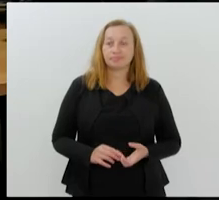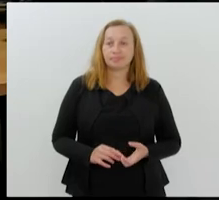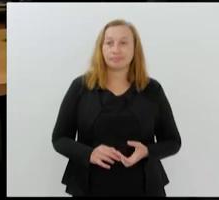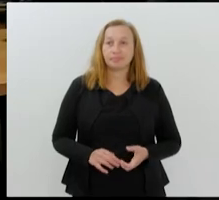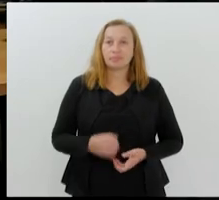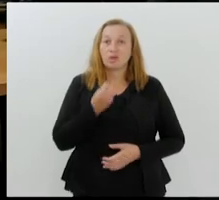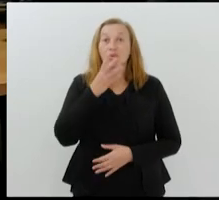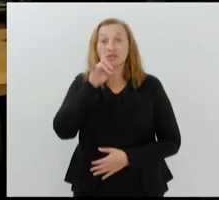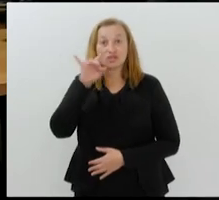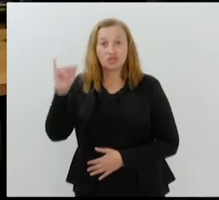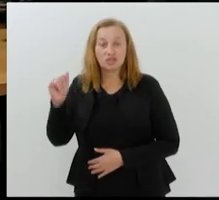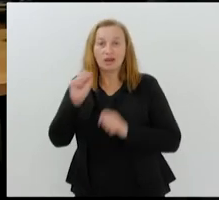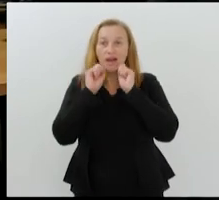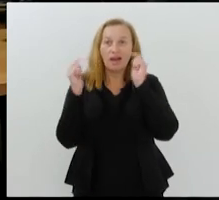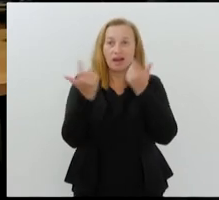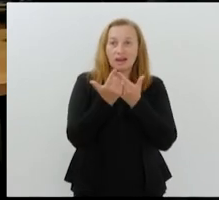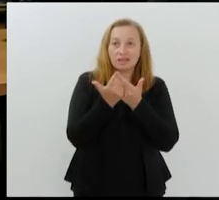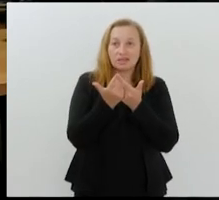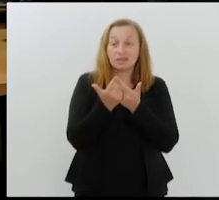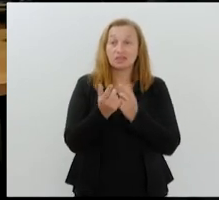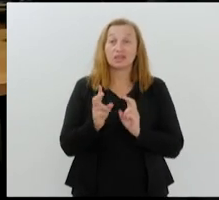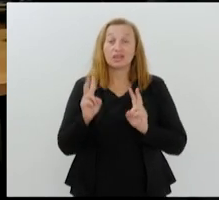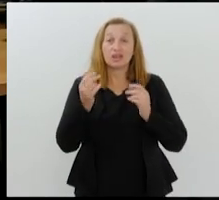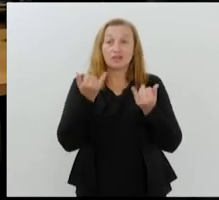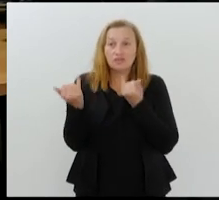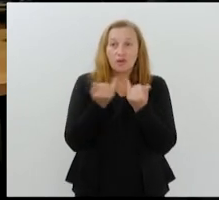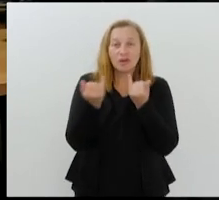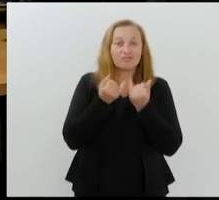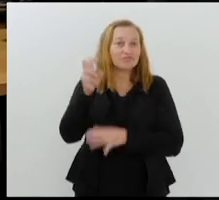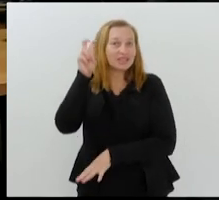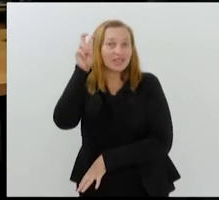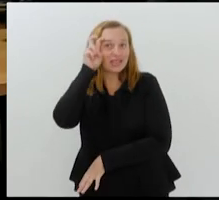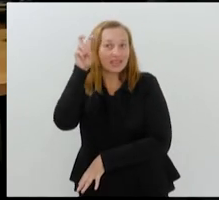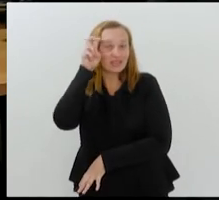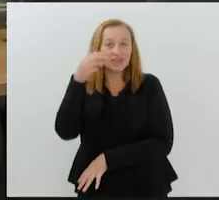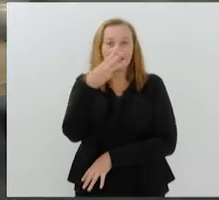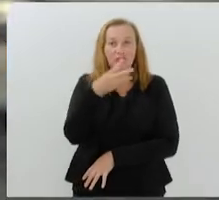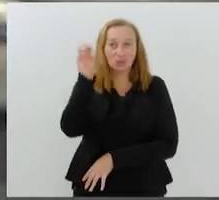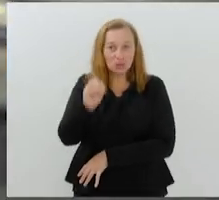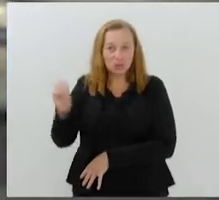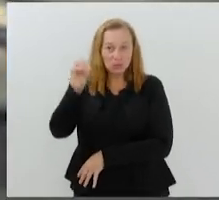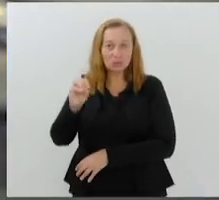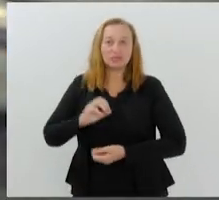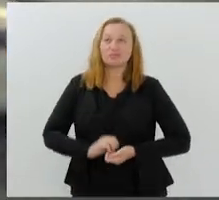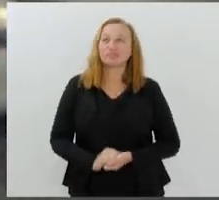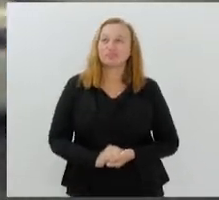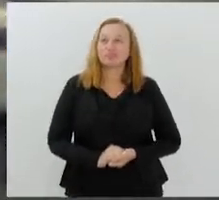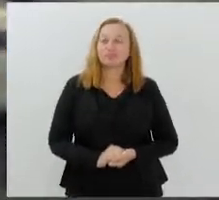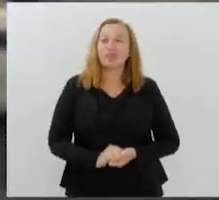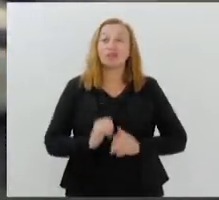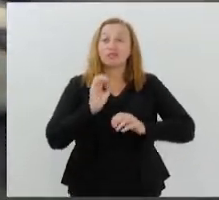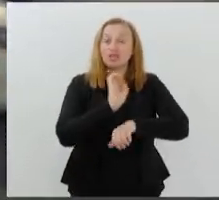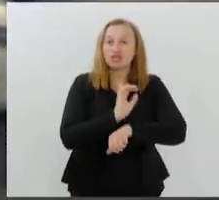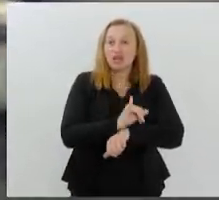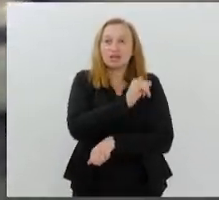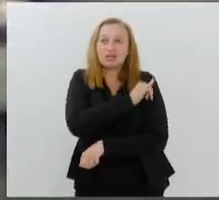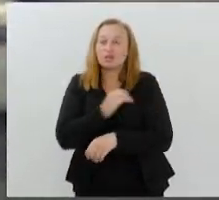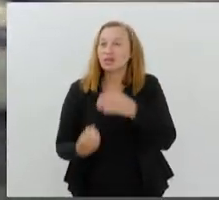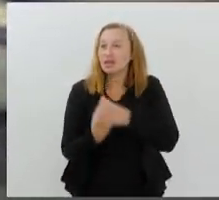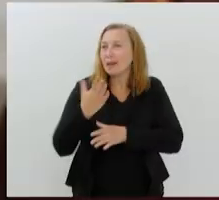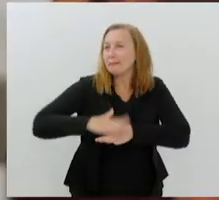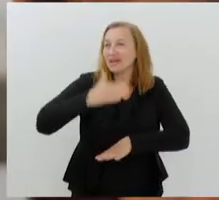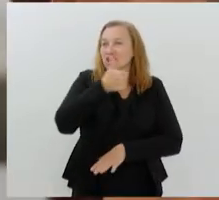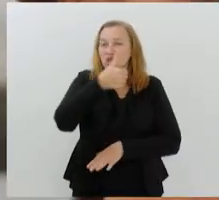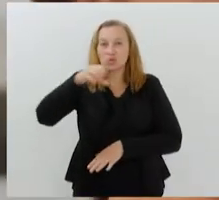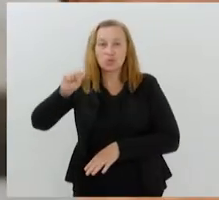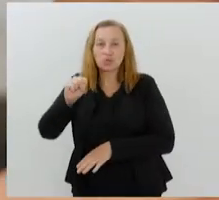O Bom Dia Alerj traz os seguintes destaques nesta quinta-feira, 3 de outubro. Estado do Rio cria mais de 18